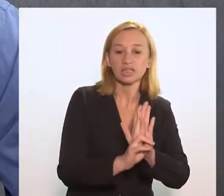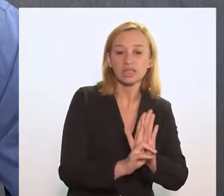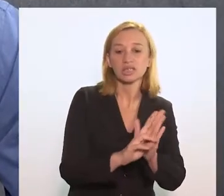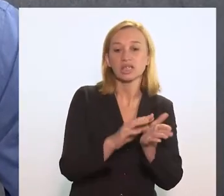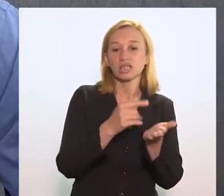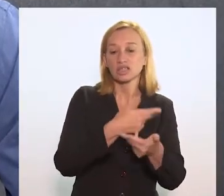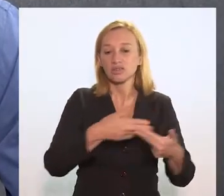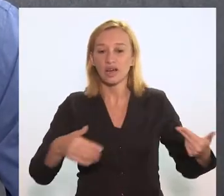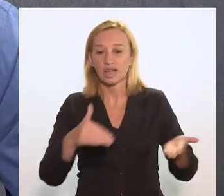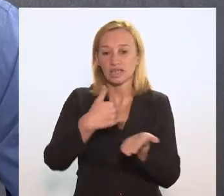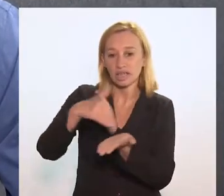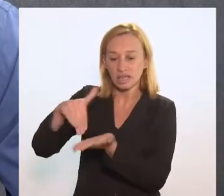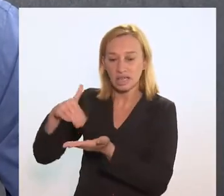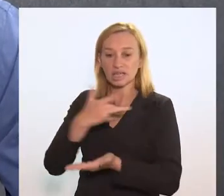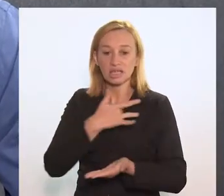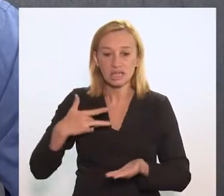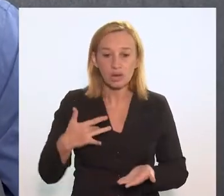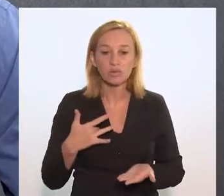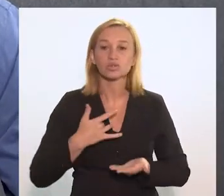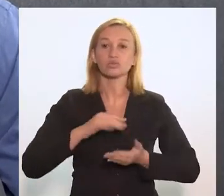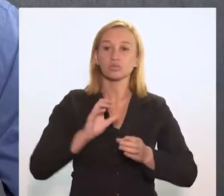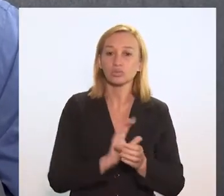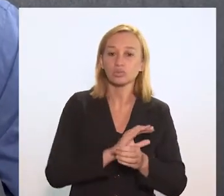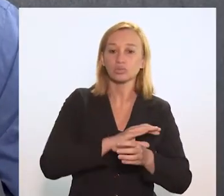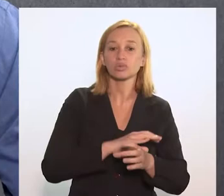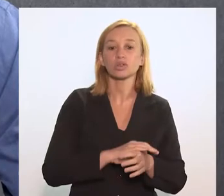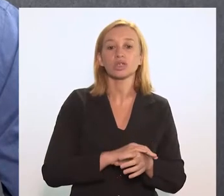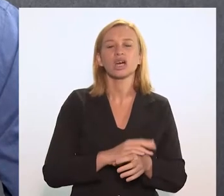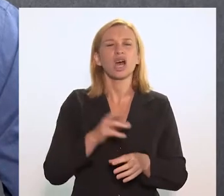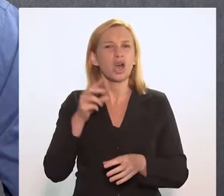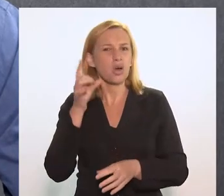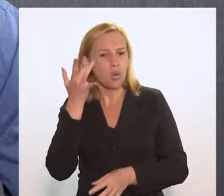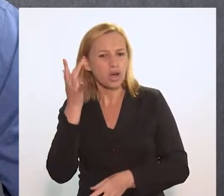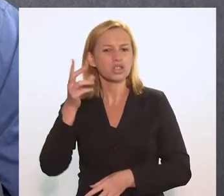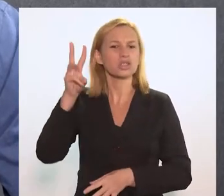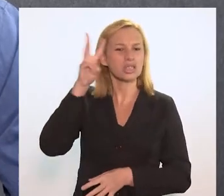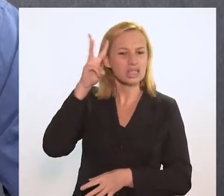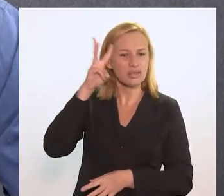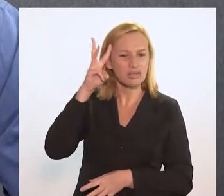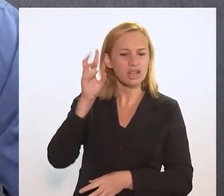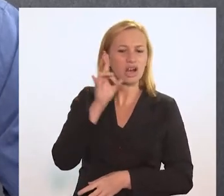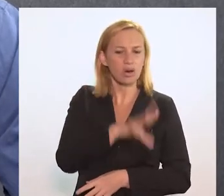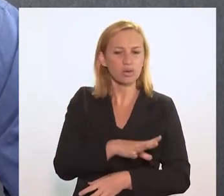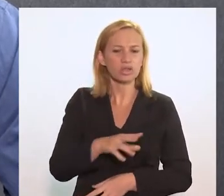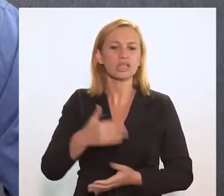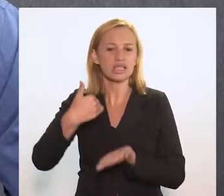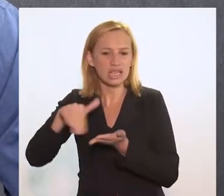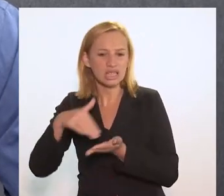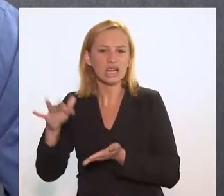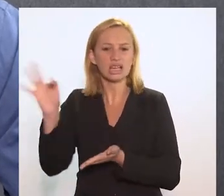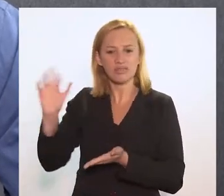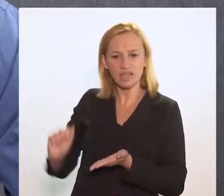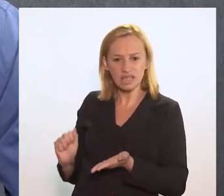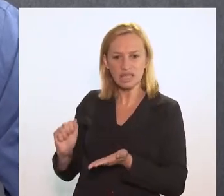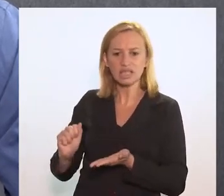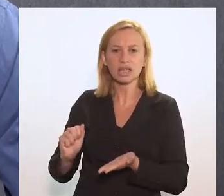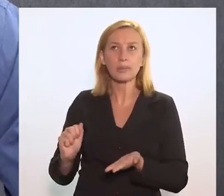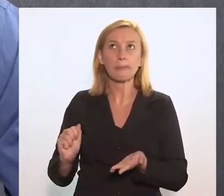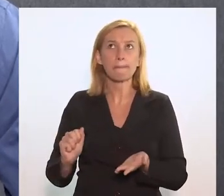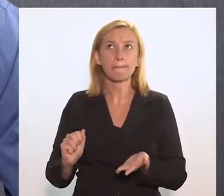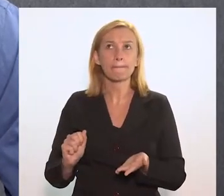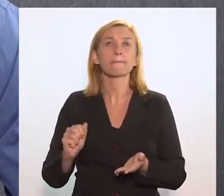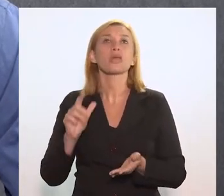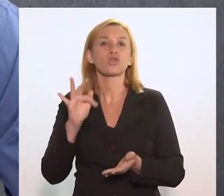das secretarias estaduais e municipais da saúde, se não me engano, teve encontro na última terça-feira, com o secretário de Fazenda, enfim,